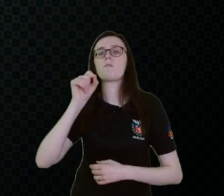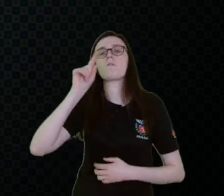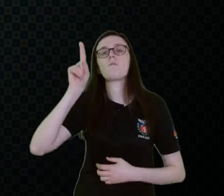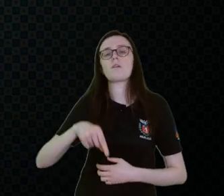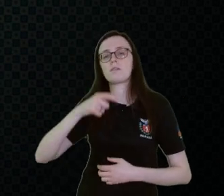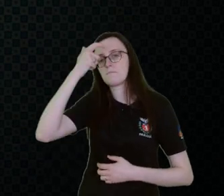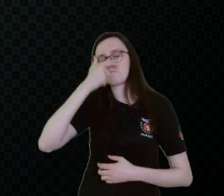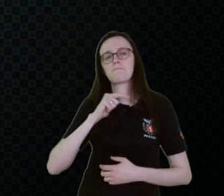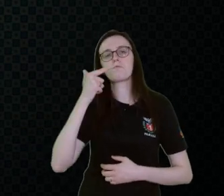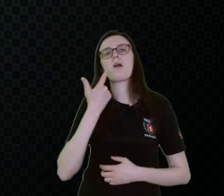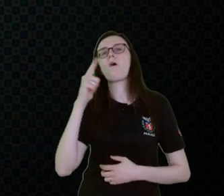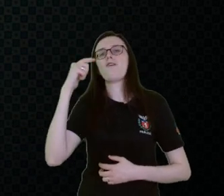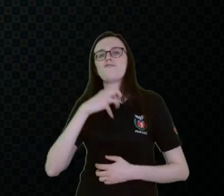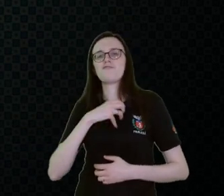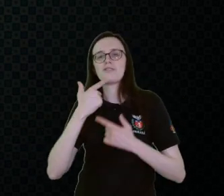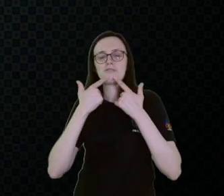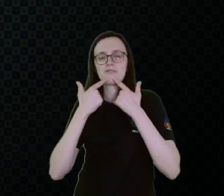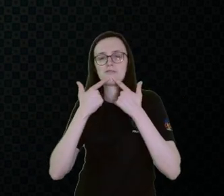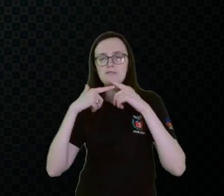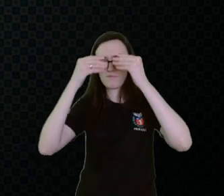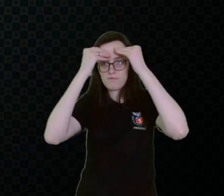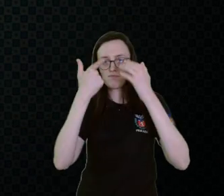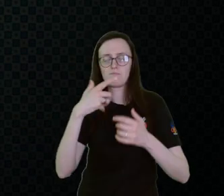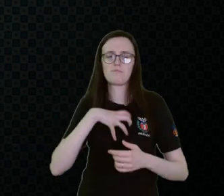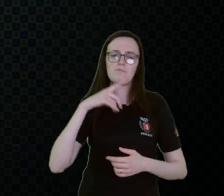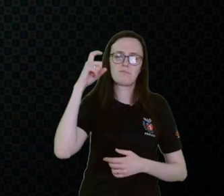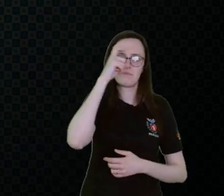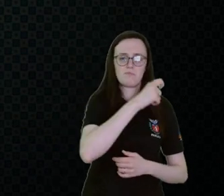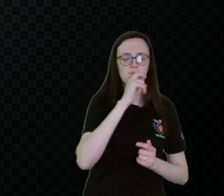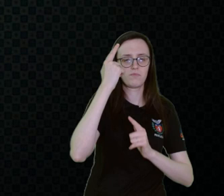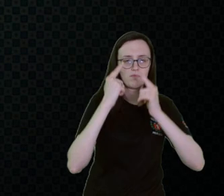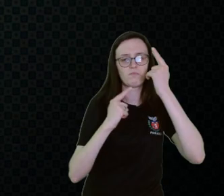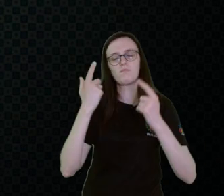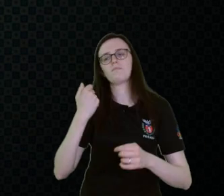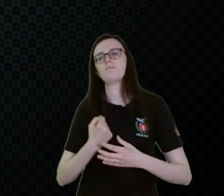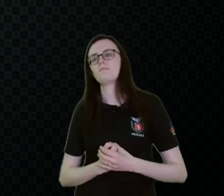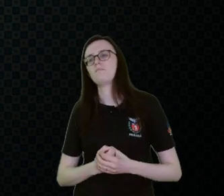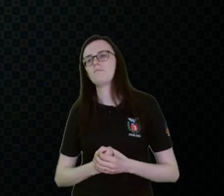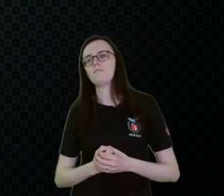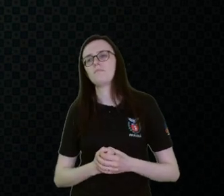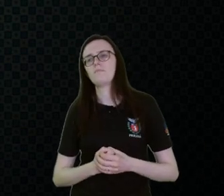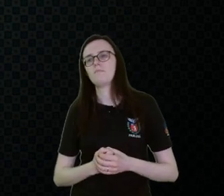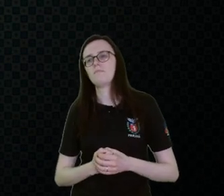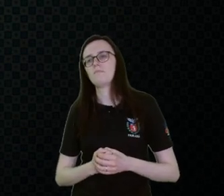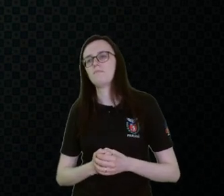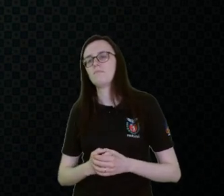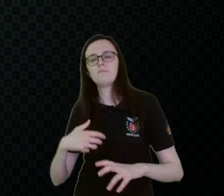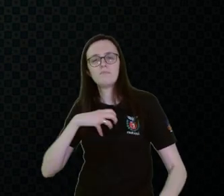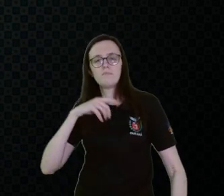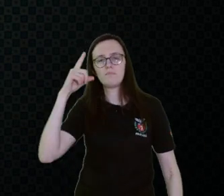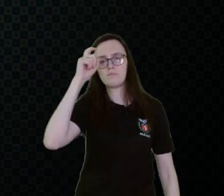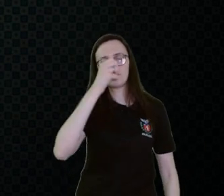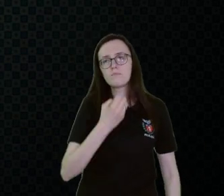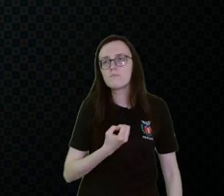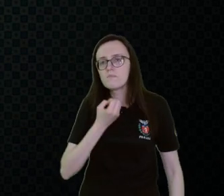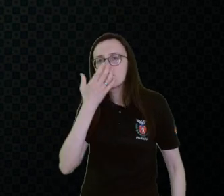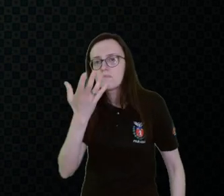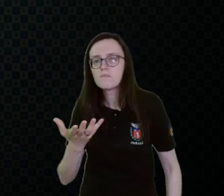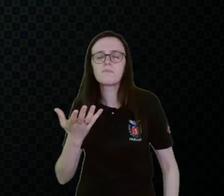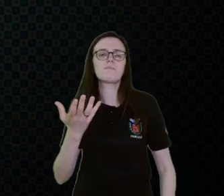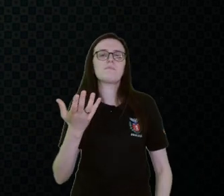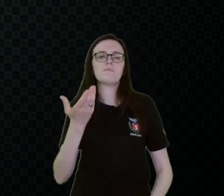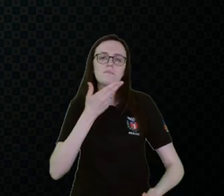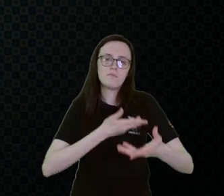apresenta outras formas de linguagem. Então, ele tem dificuldade para fazer gestos, ele tem dificuldade, a vocalização dele não é suficiente para